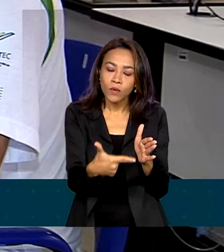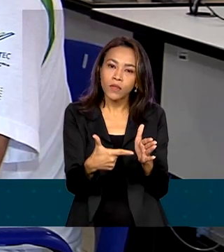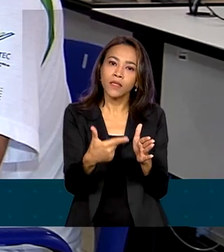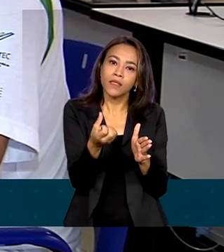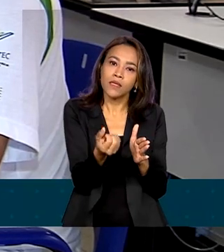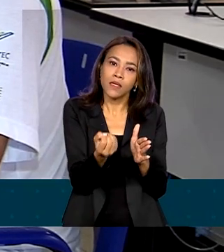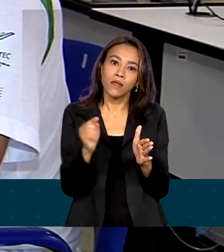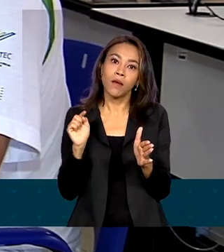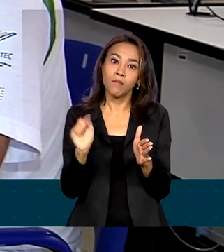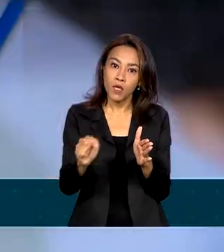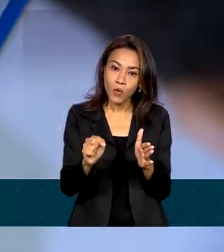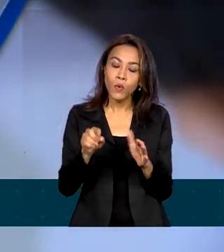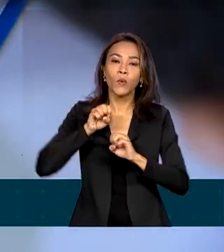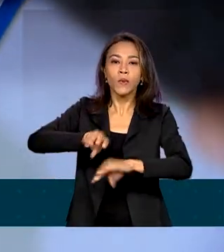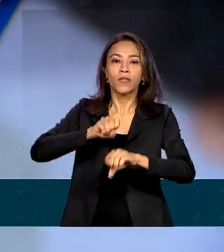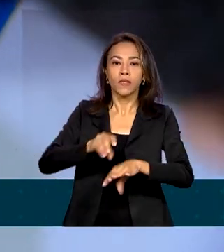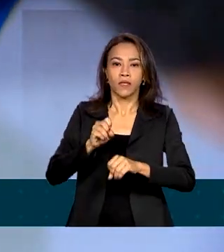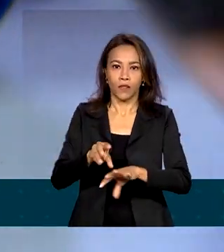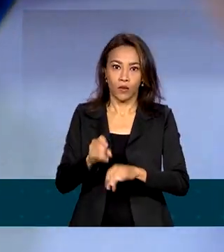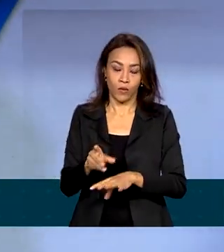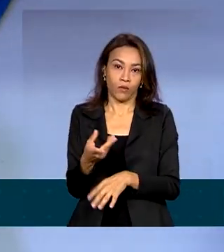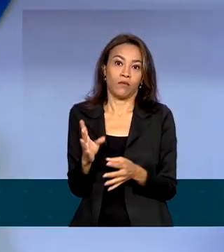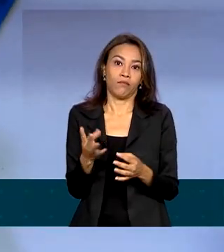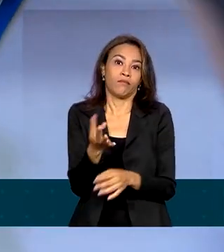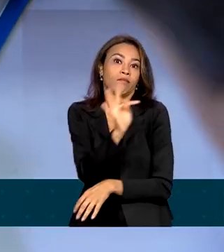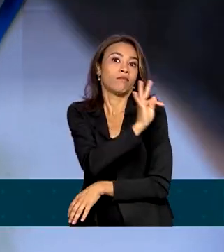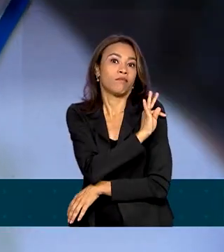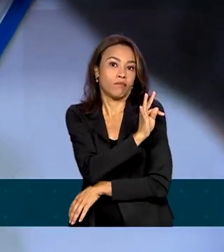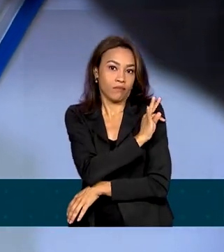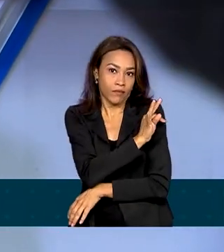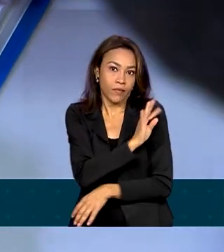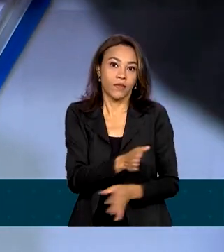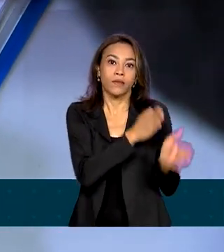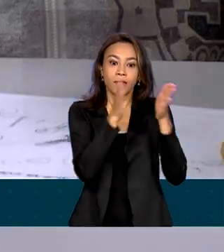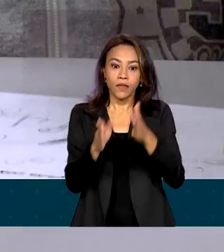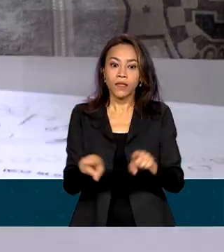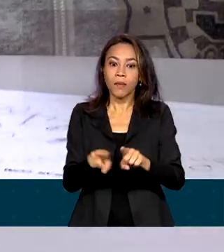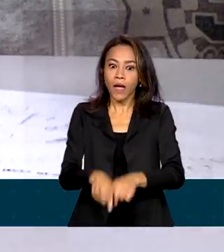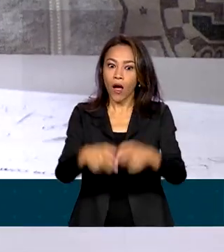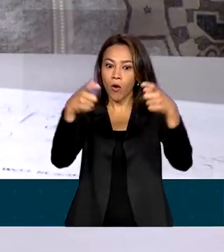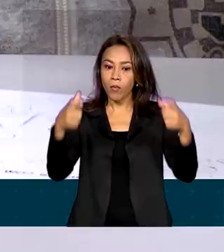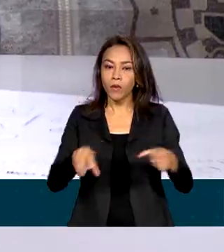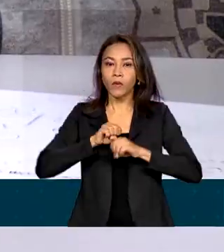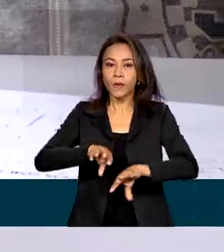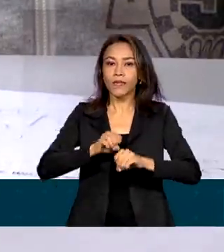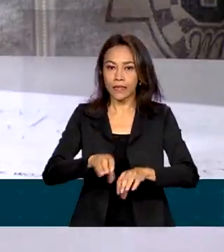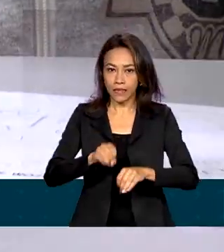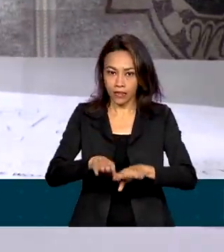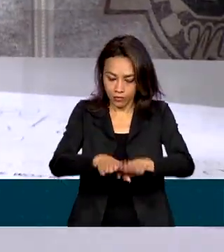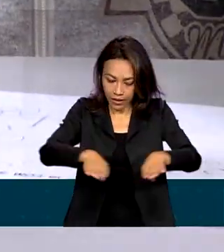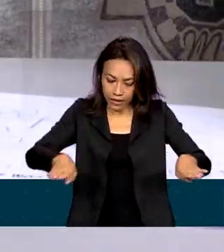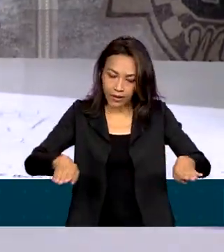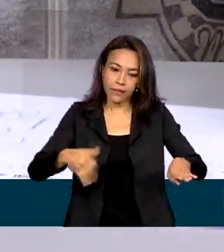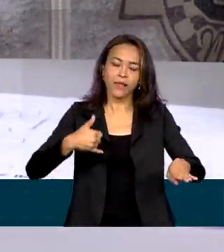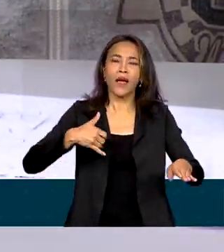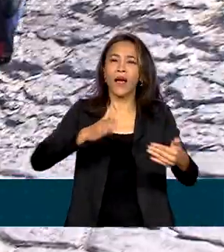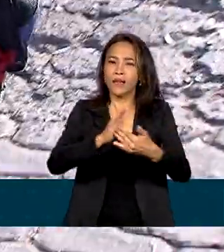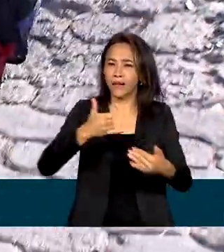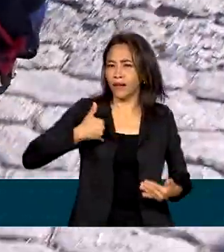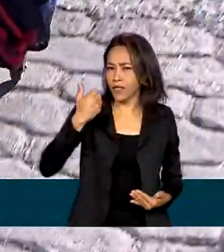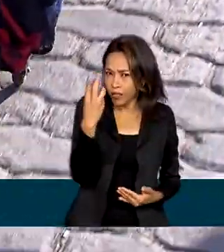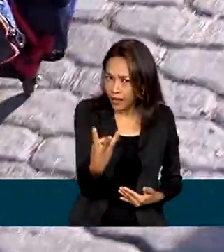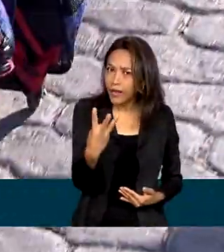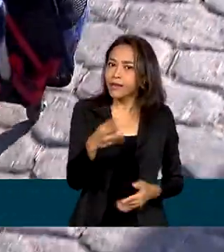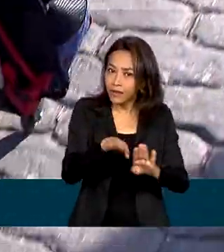no ensino profissional. Crescimento também na educação infantil. 36% das crianças até 3 anos